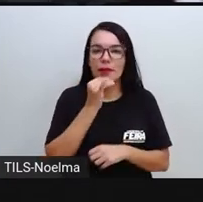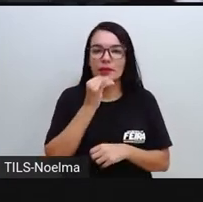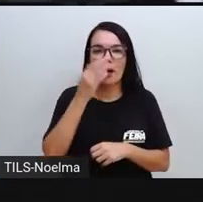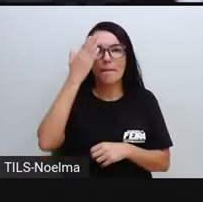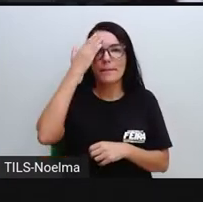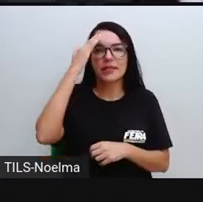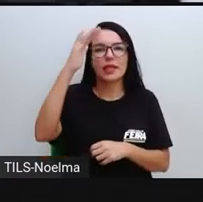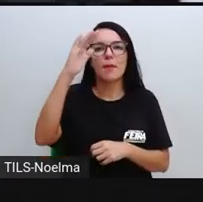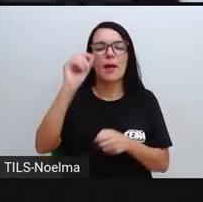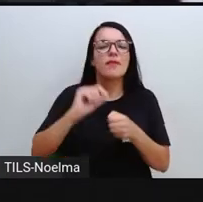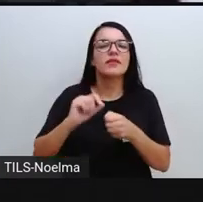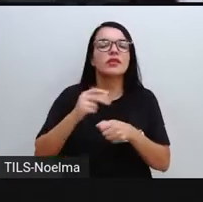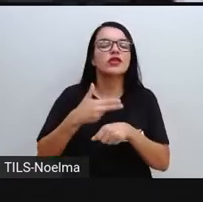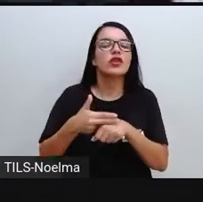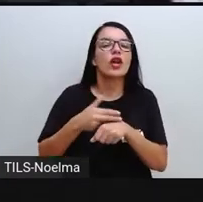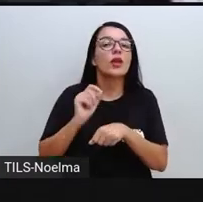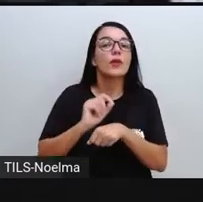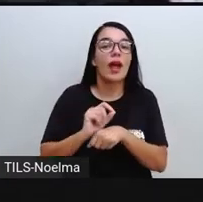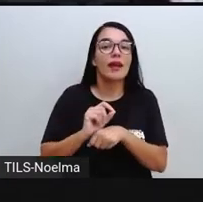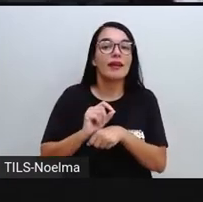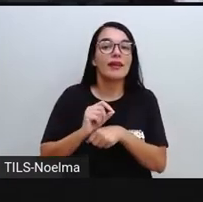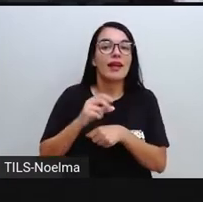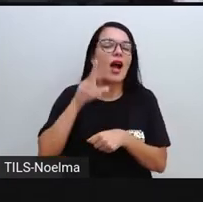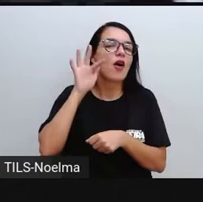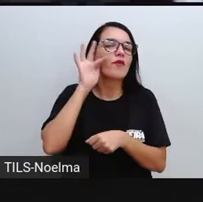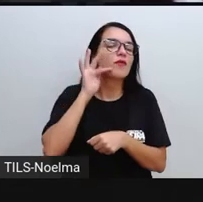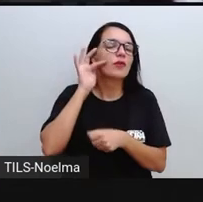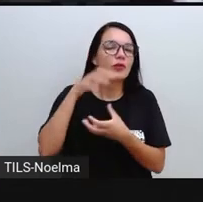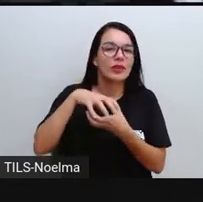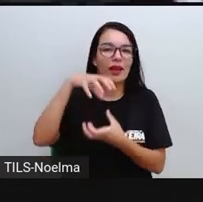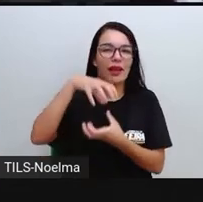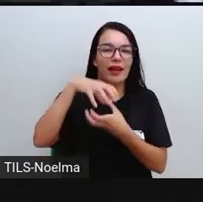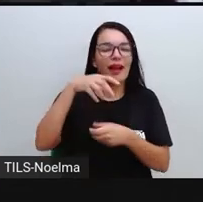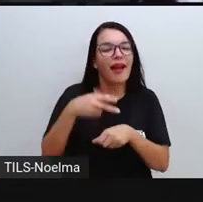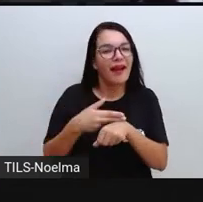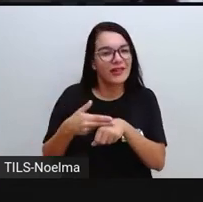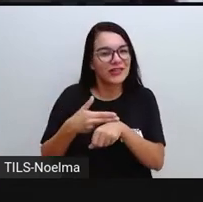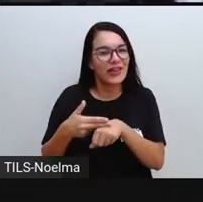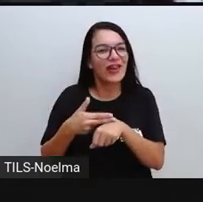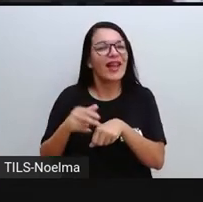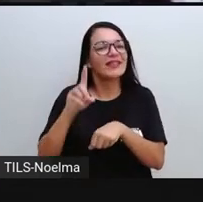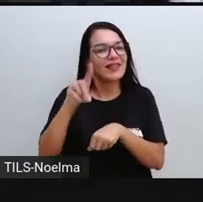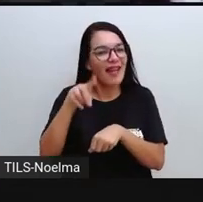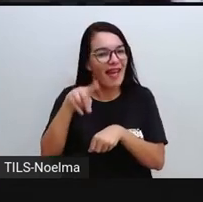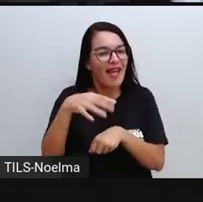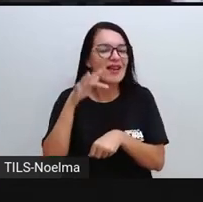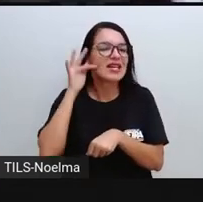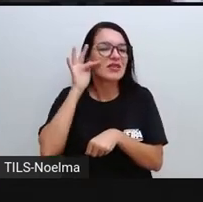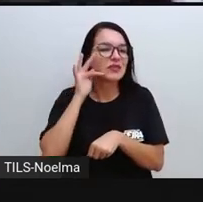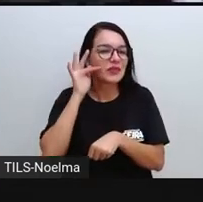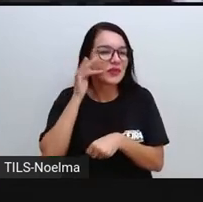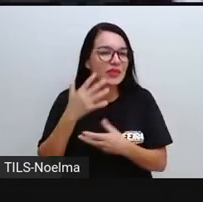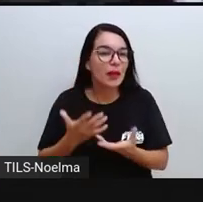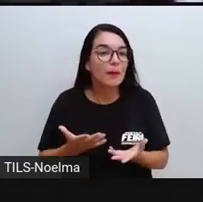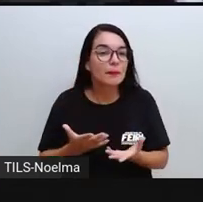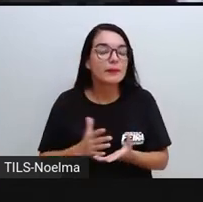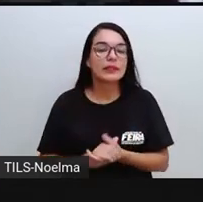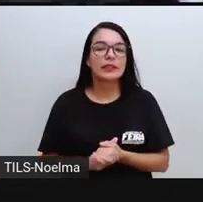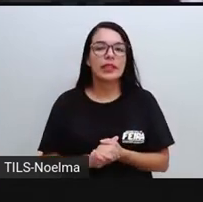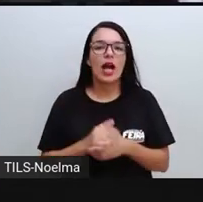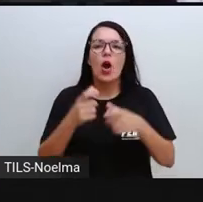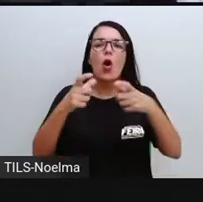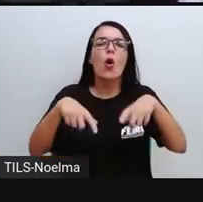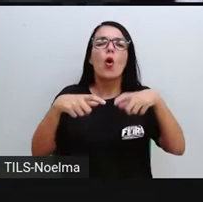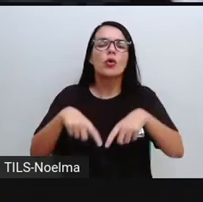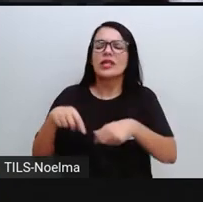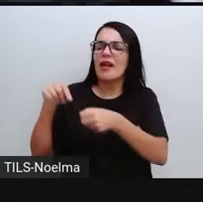pra se produzir o chocolate seria o quê? O cacau. O cacau é uma fruta, né? E onde é que